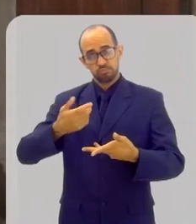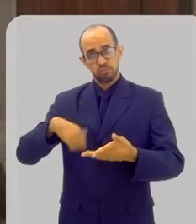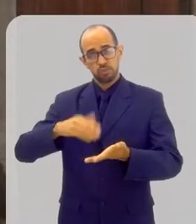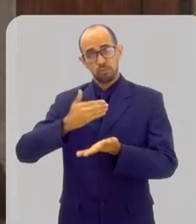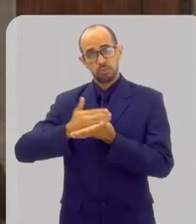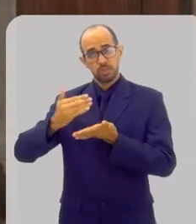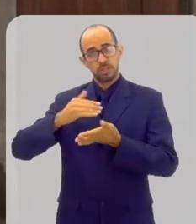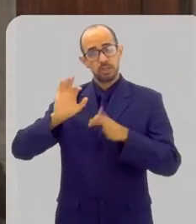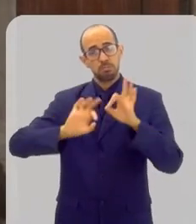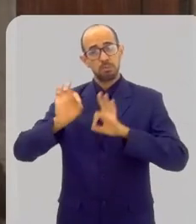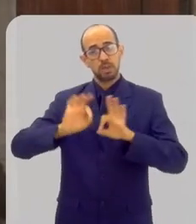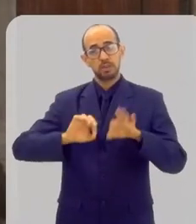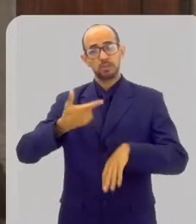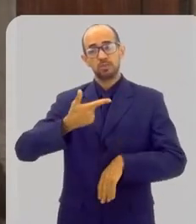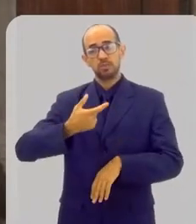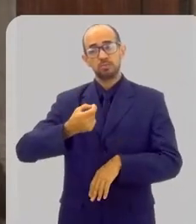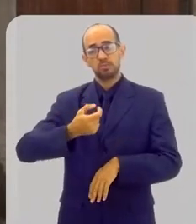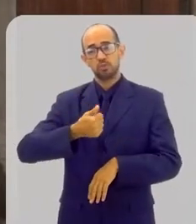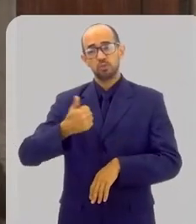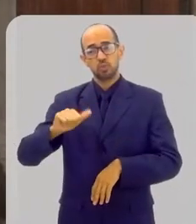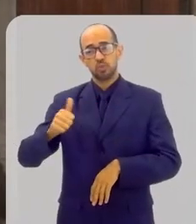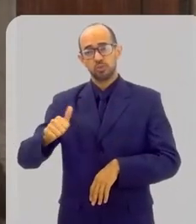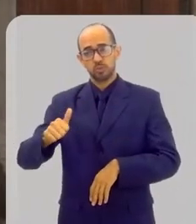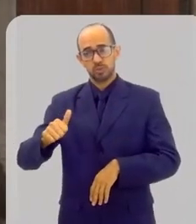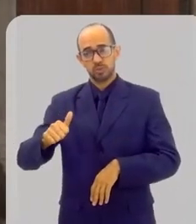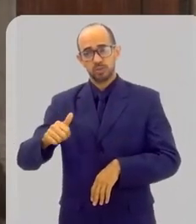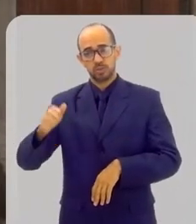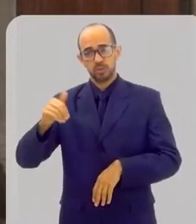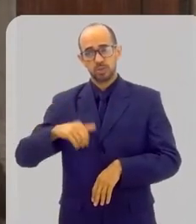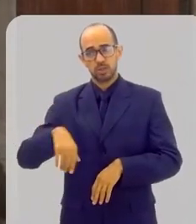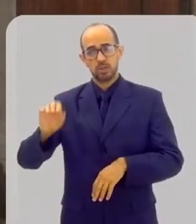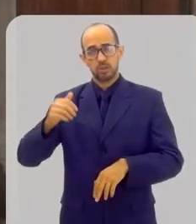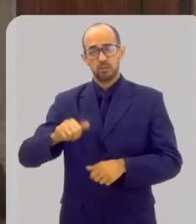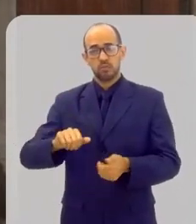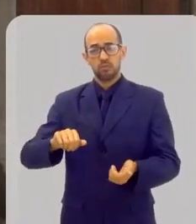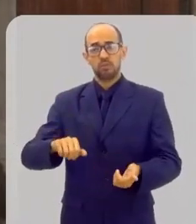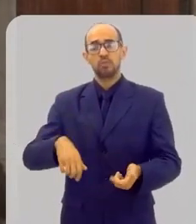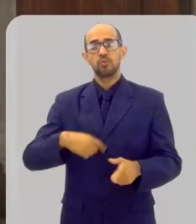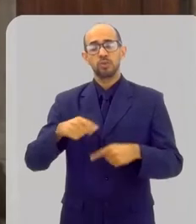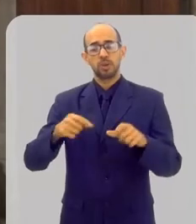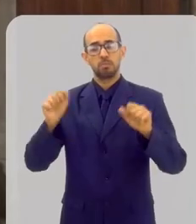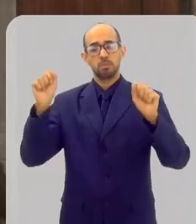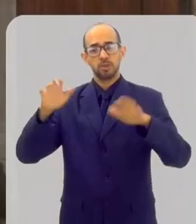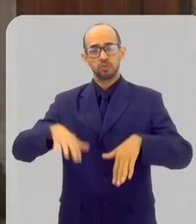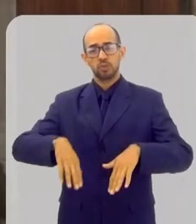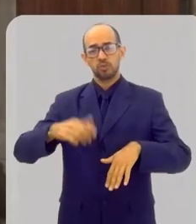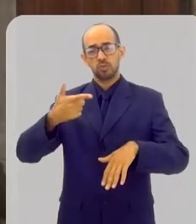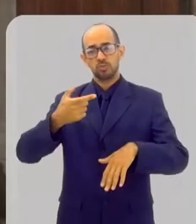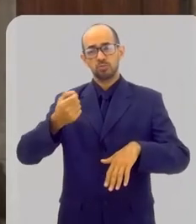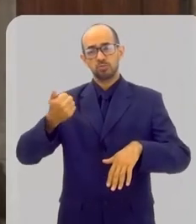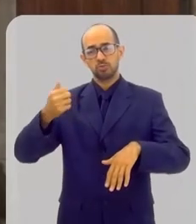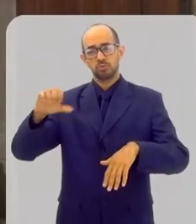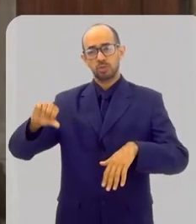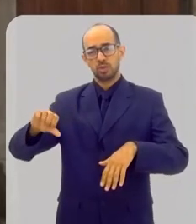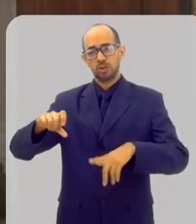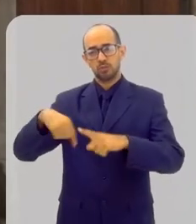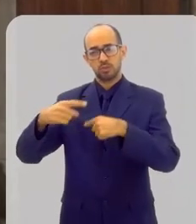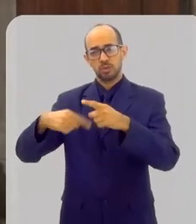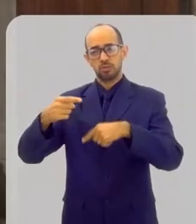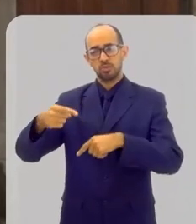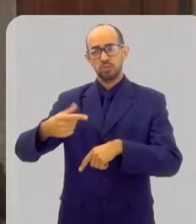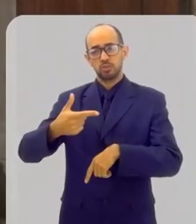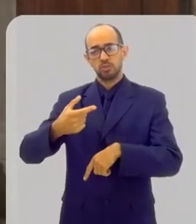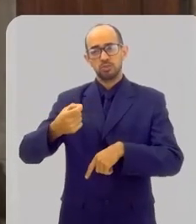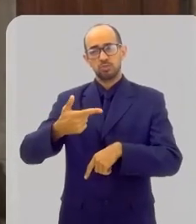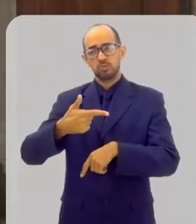diácono. Mas comecei essa preparação lá em 2011. E foi ordenado diácono só em 2019 e sacerdote